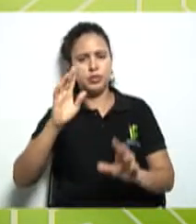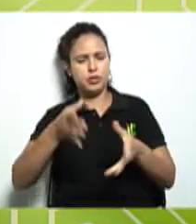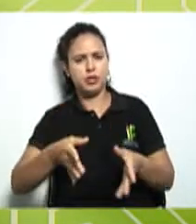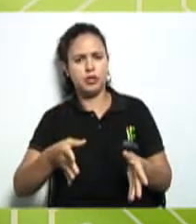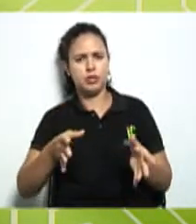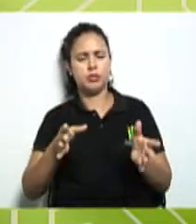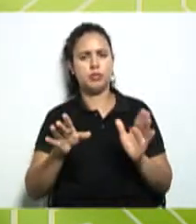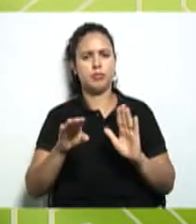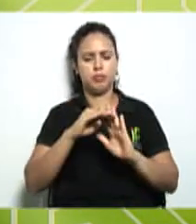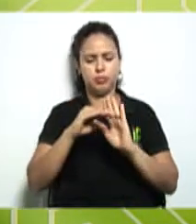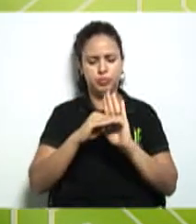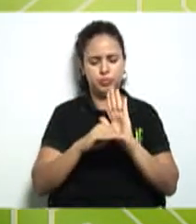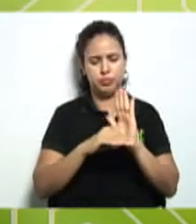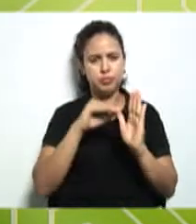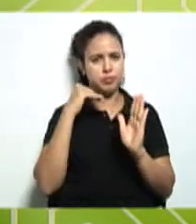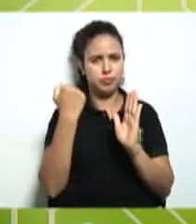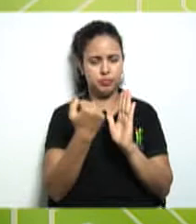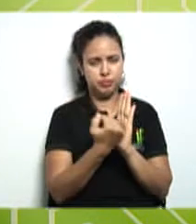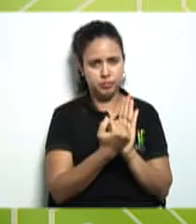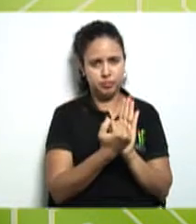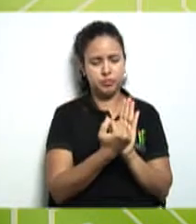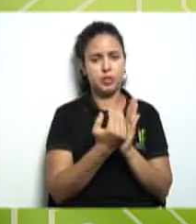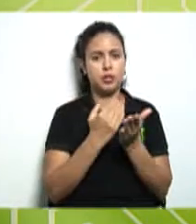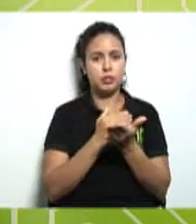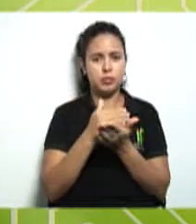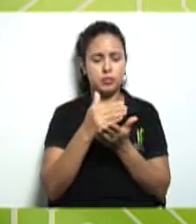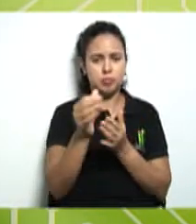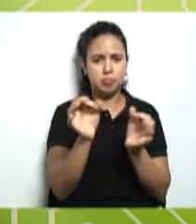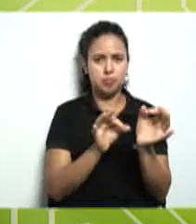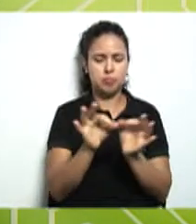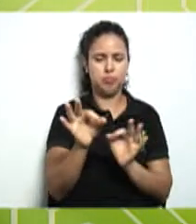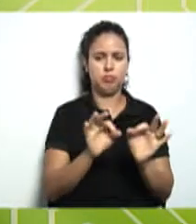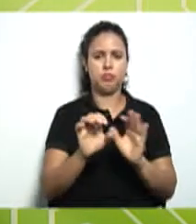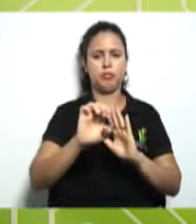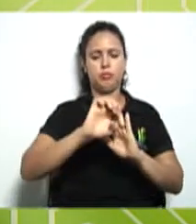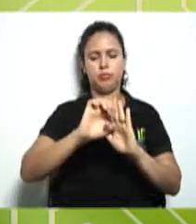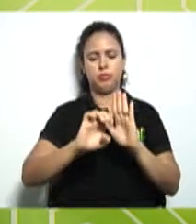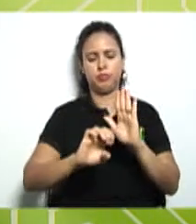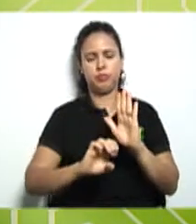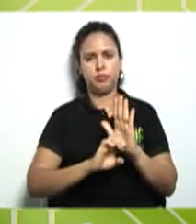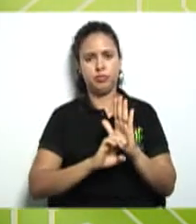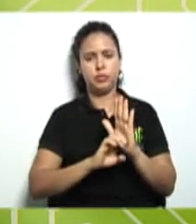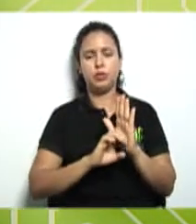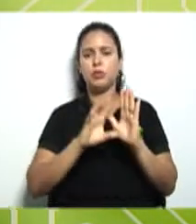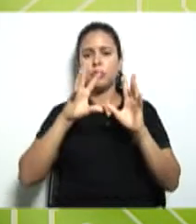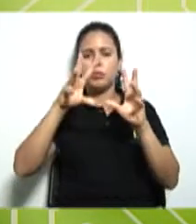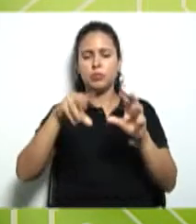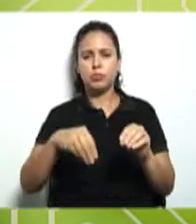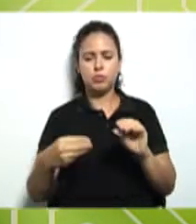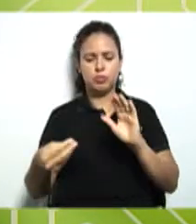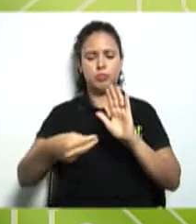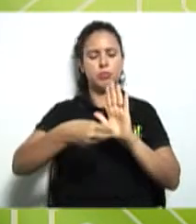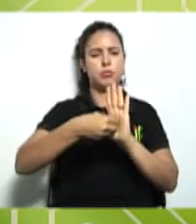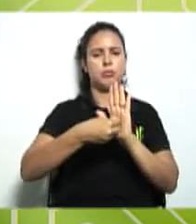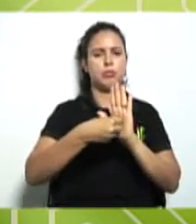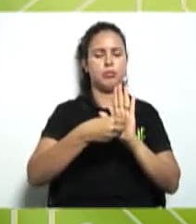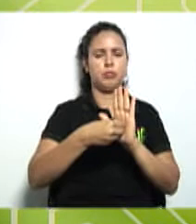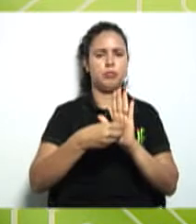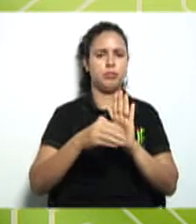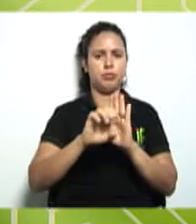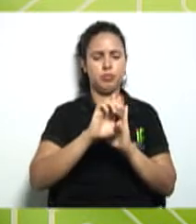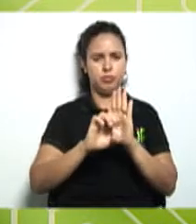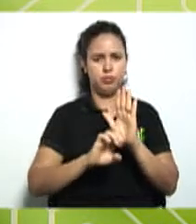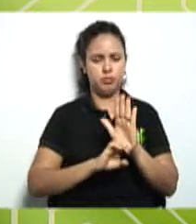é que vão elaborar esse estatuto tudo que estiver descrito dentro do estatuto será